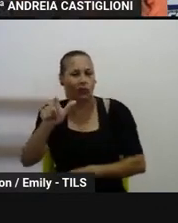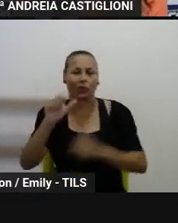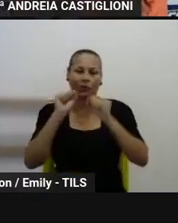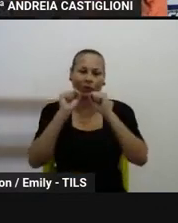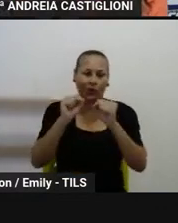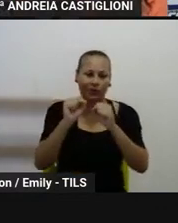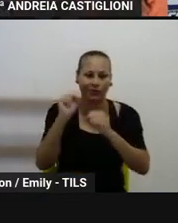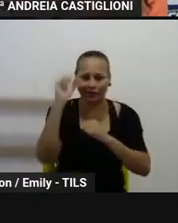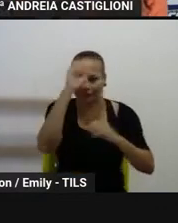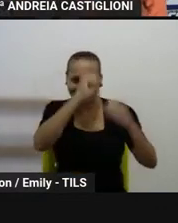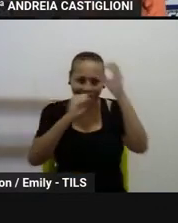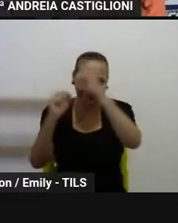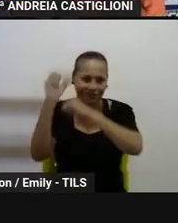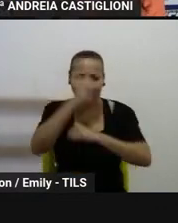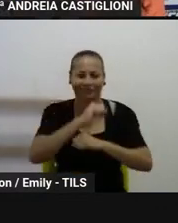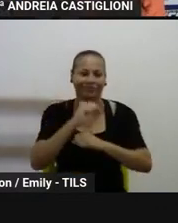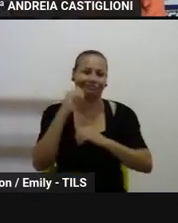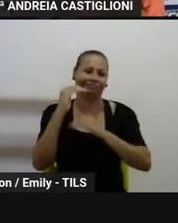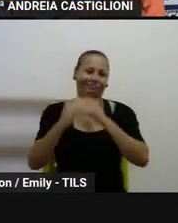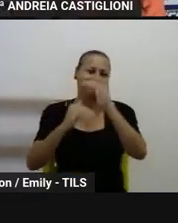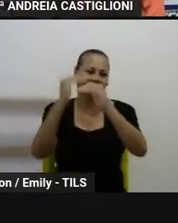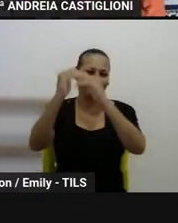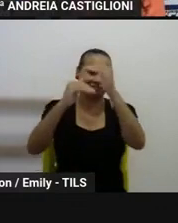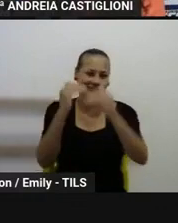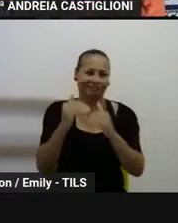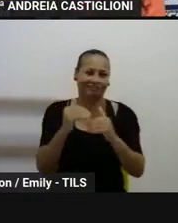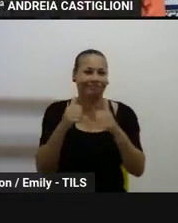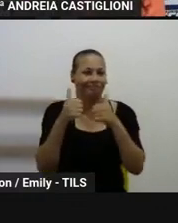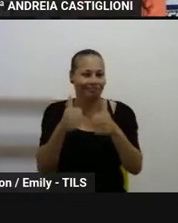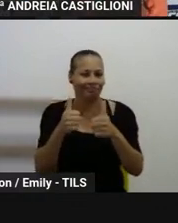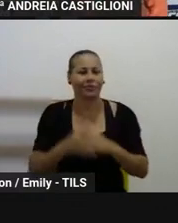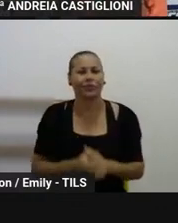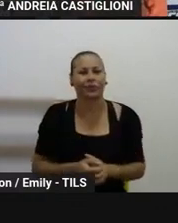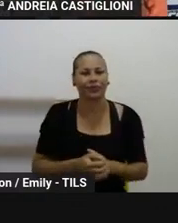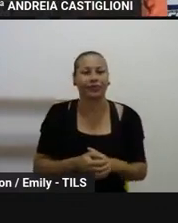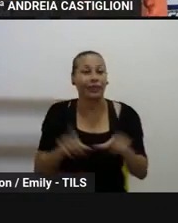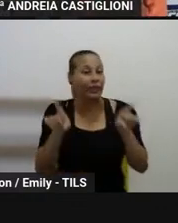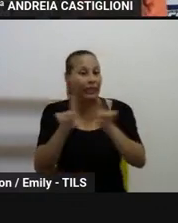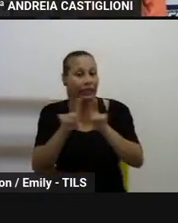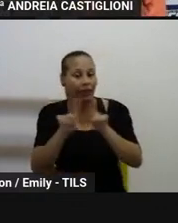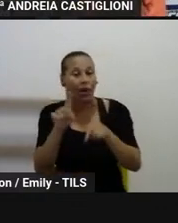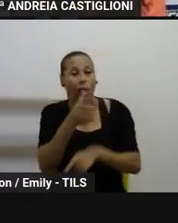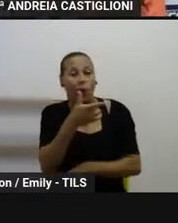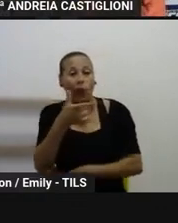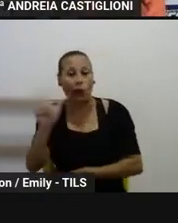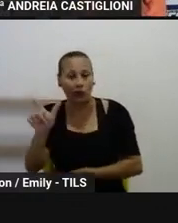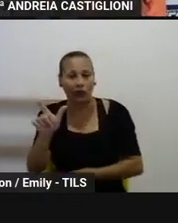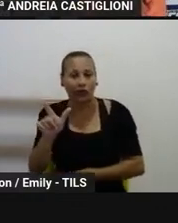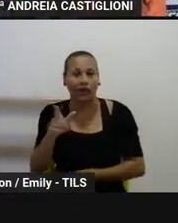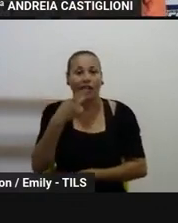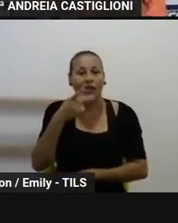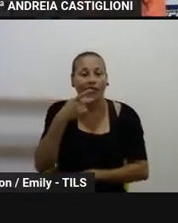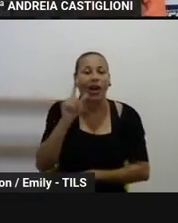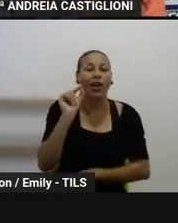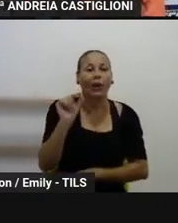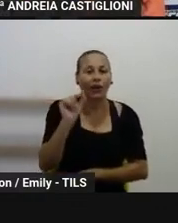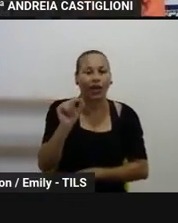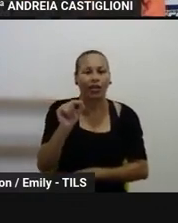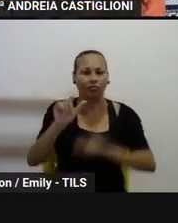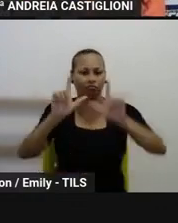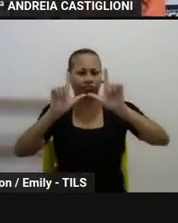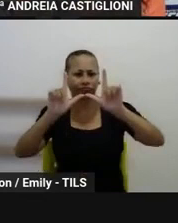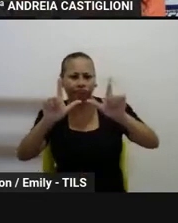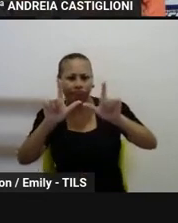E também nós temos, né, uma resolução do CNE, que em seu artigo primeiro, deixa